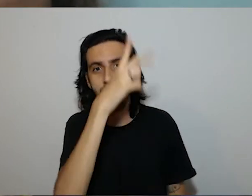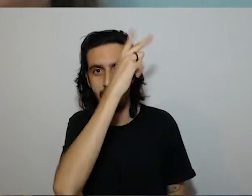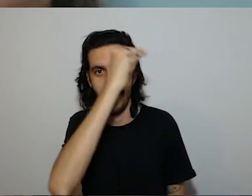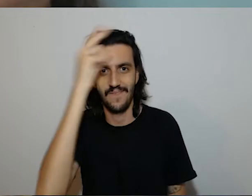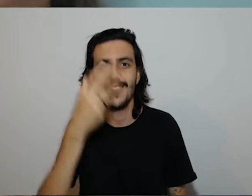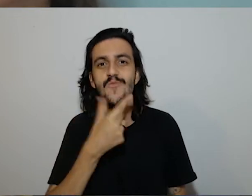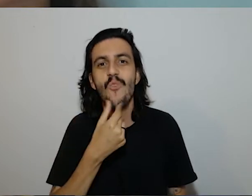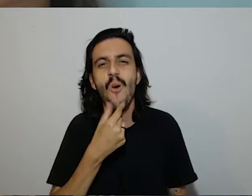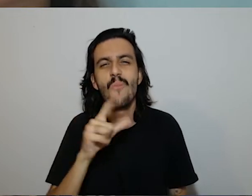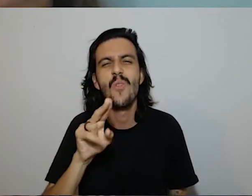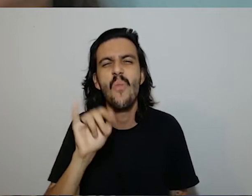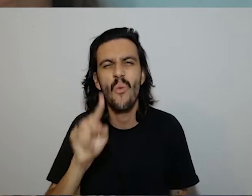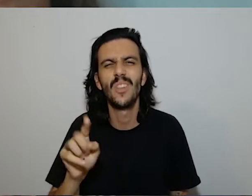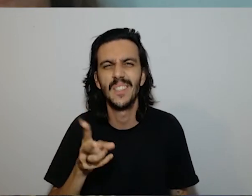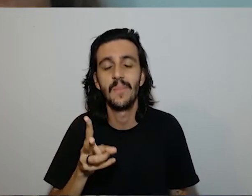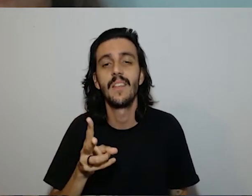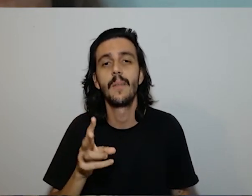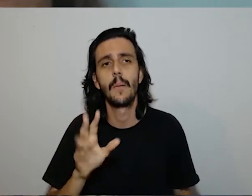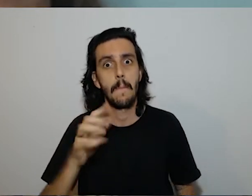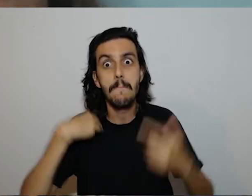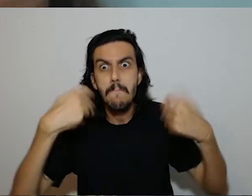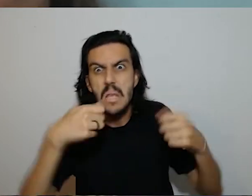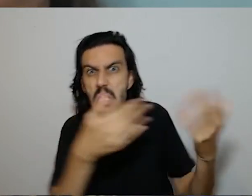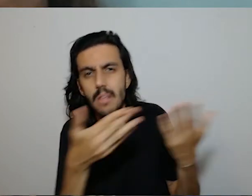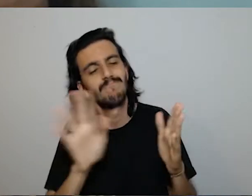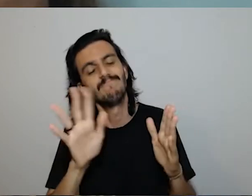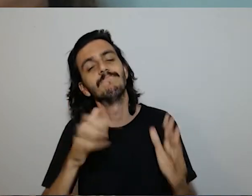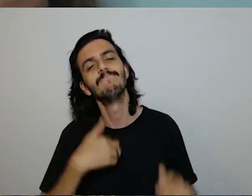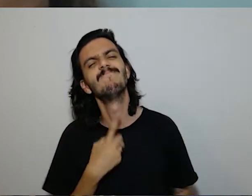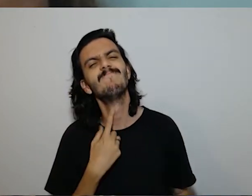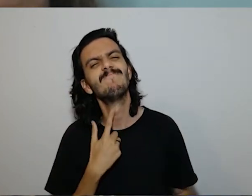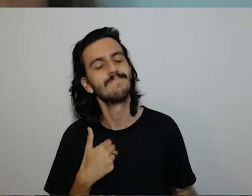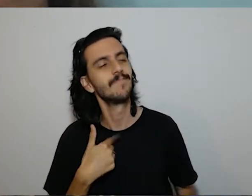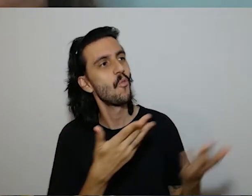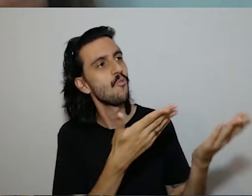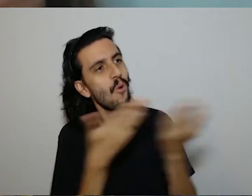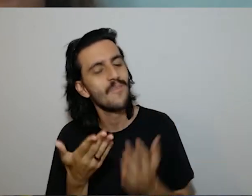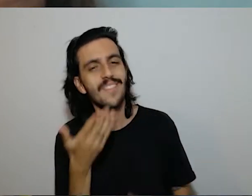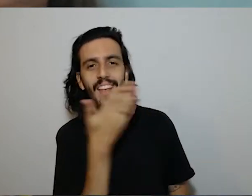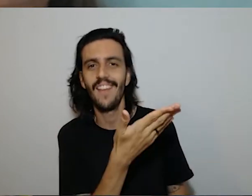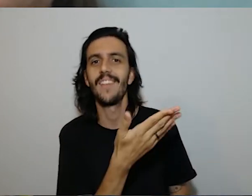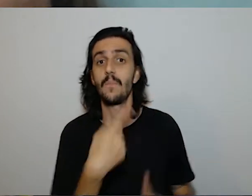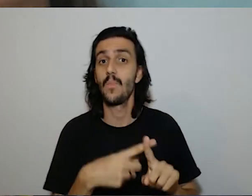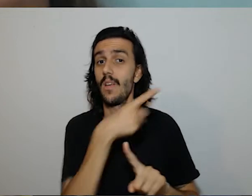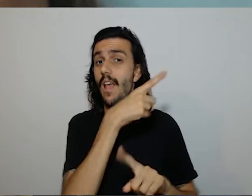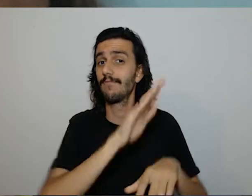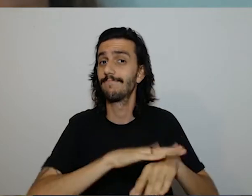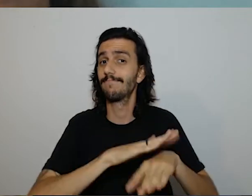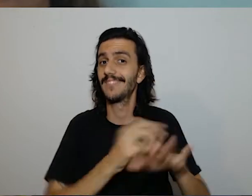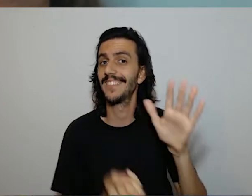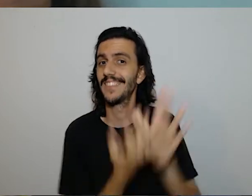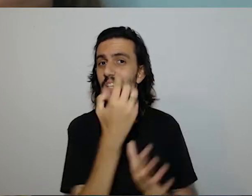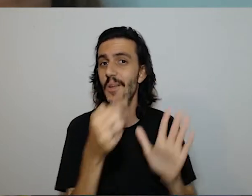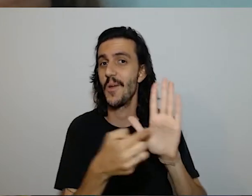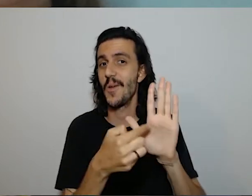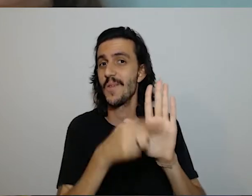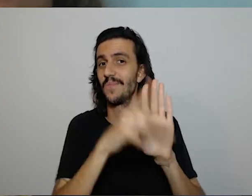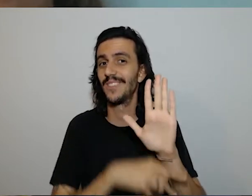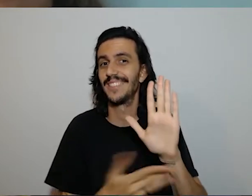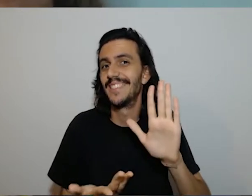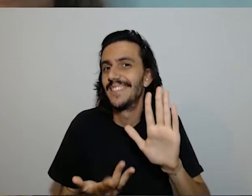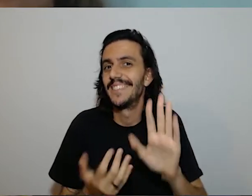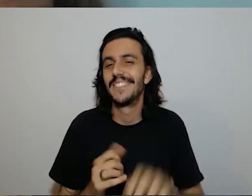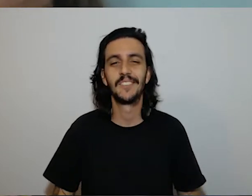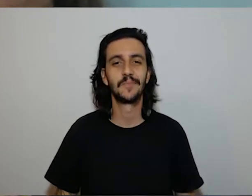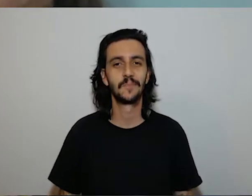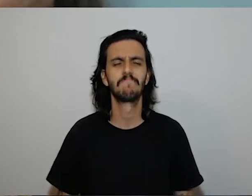prefeitura né e convidei para minha banca não havia nem necessidade mas convidei o prefeito porque